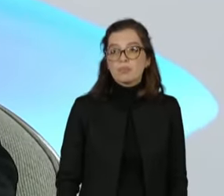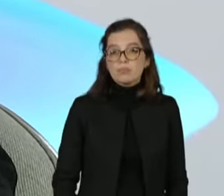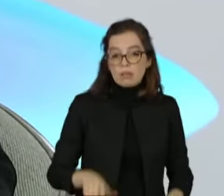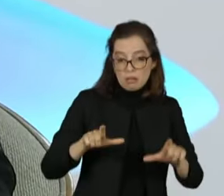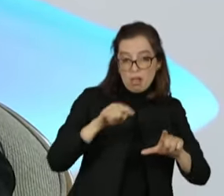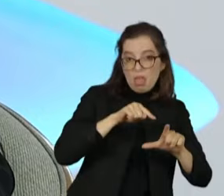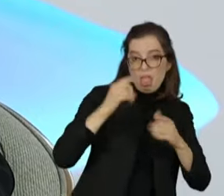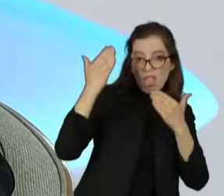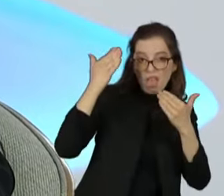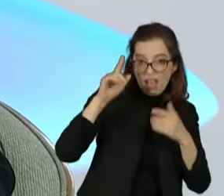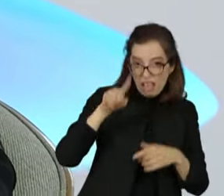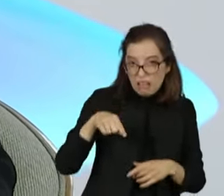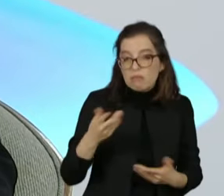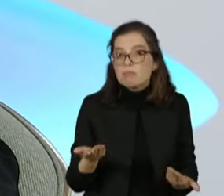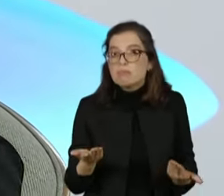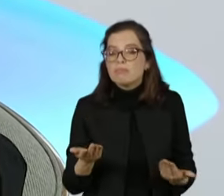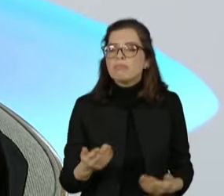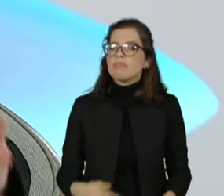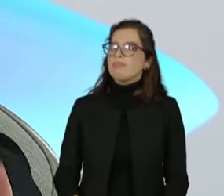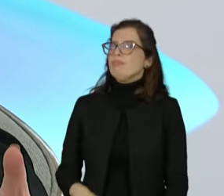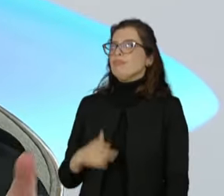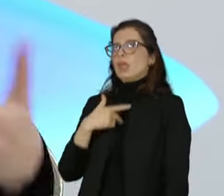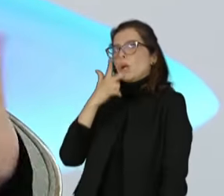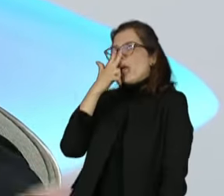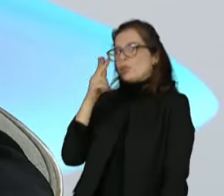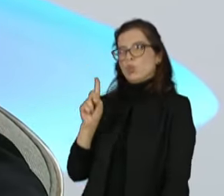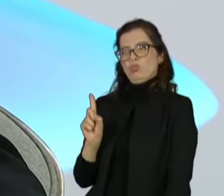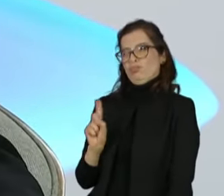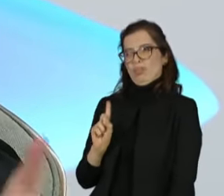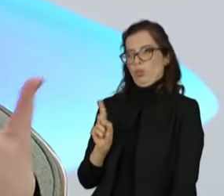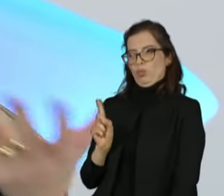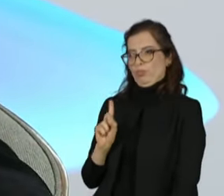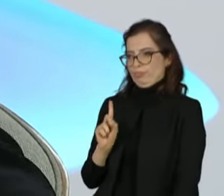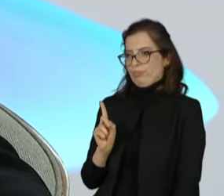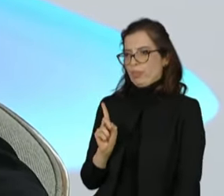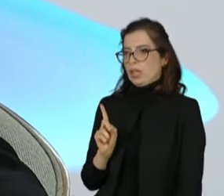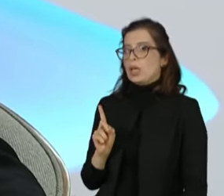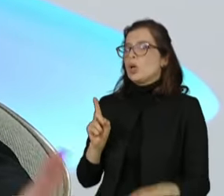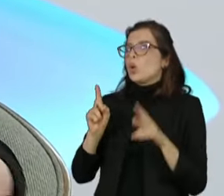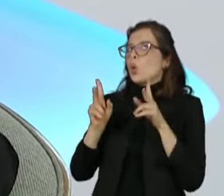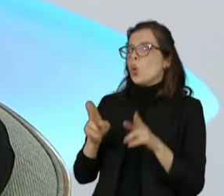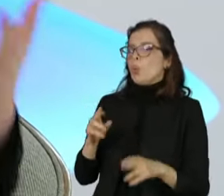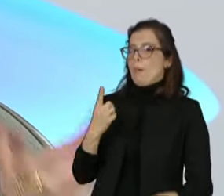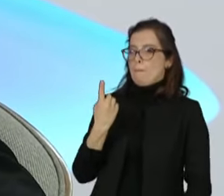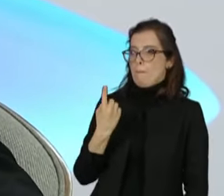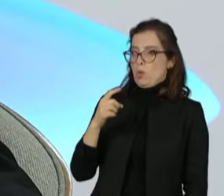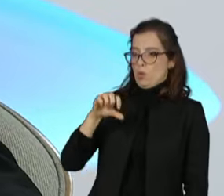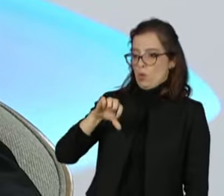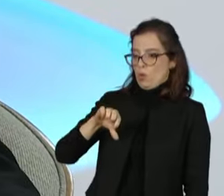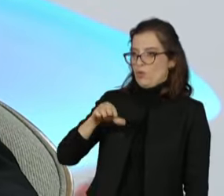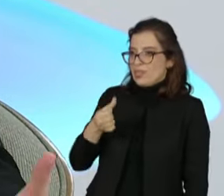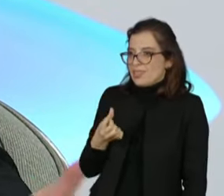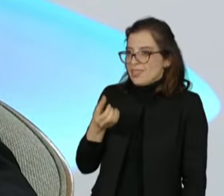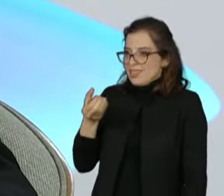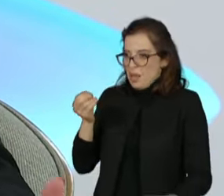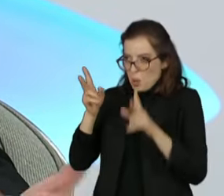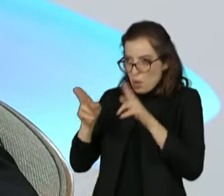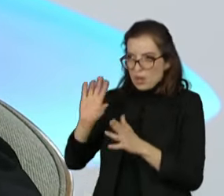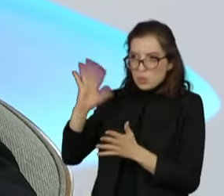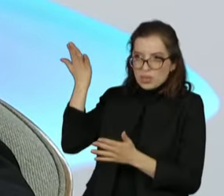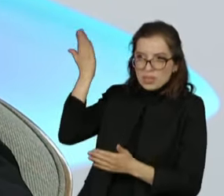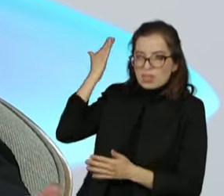década de 60. Eu não tenho dúvida que o presidente da República pode ter um viés